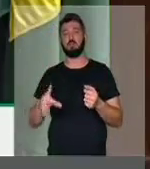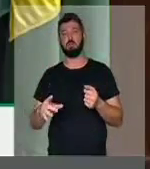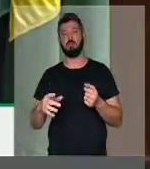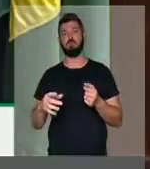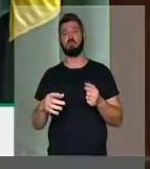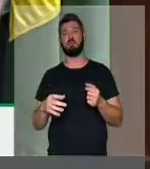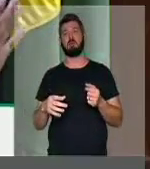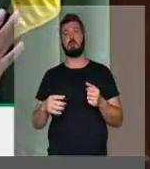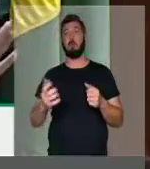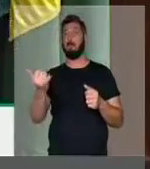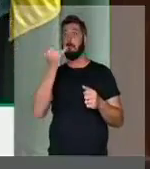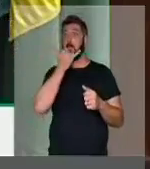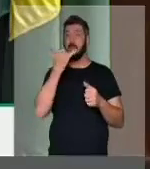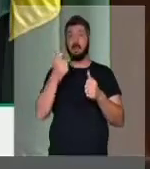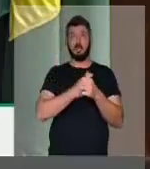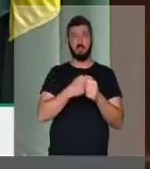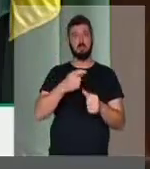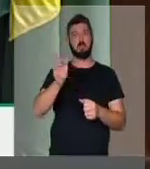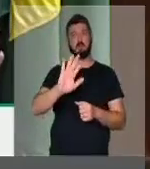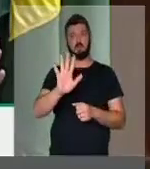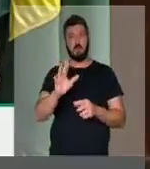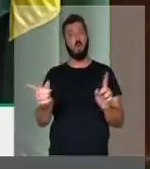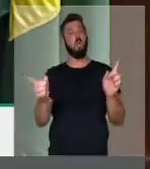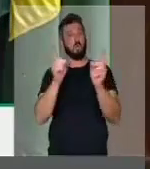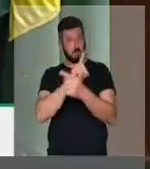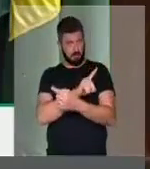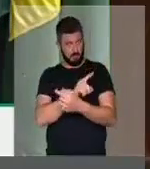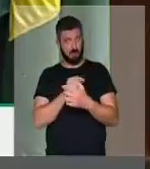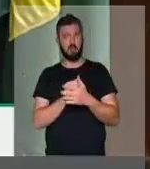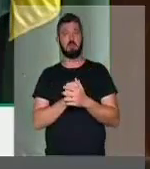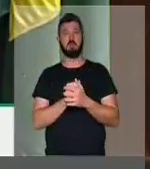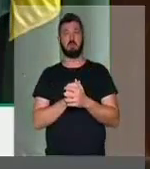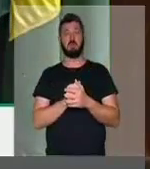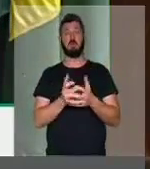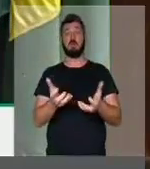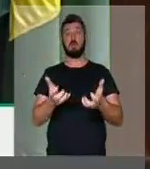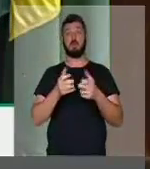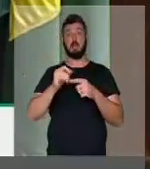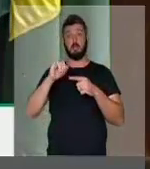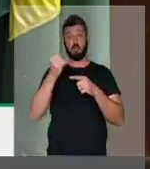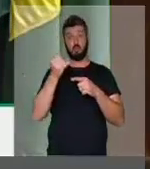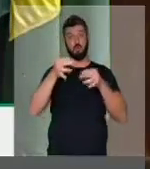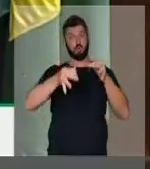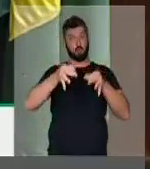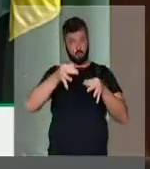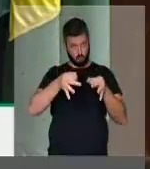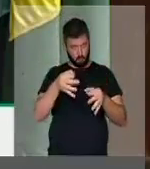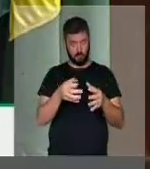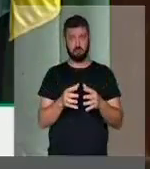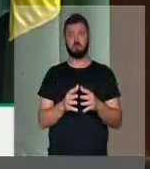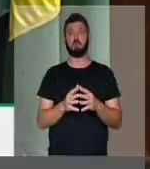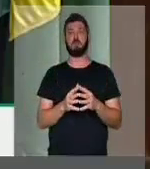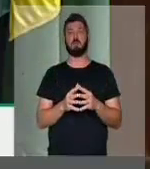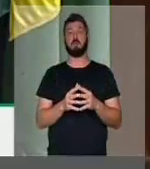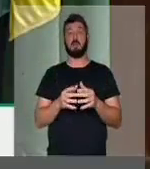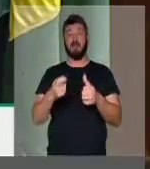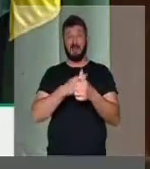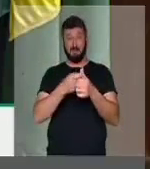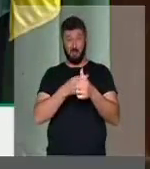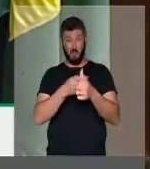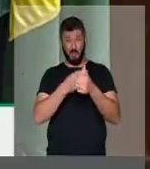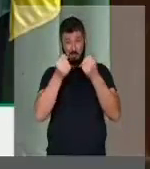que seja perdoada a dívida, não, pelo contrário, o que eles estão querendo são juros justos, essas